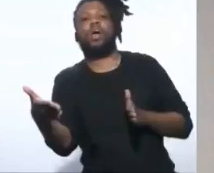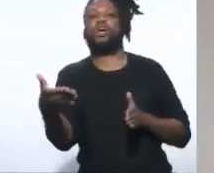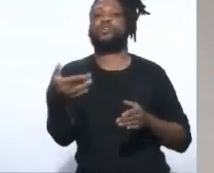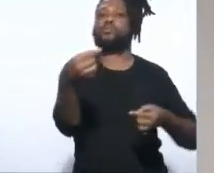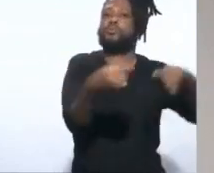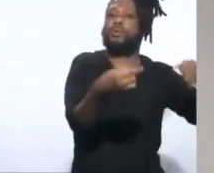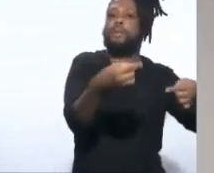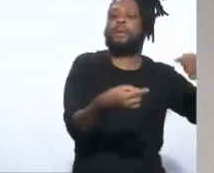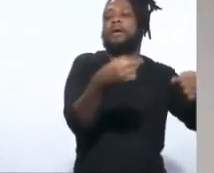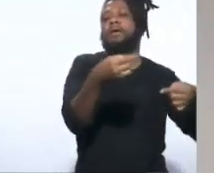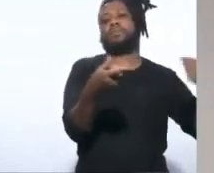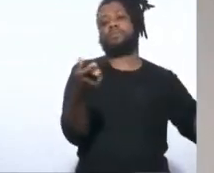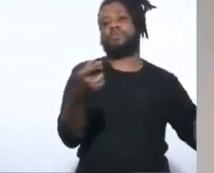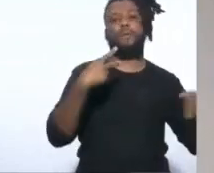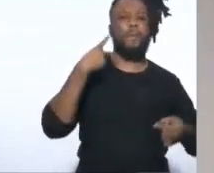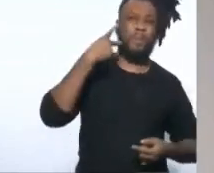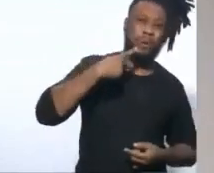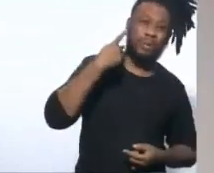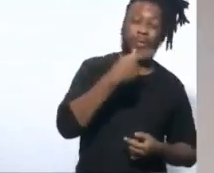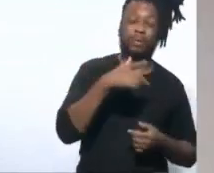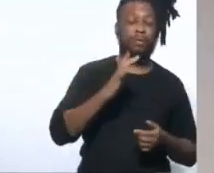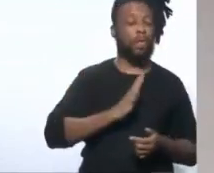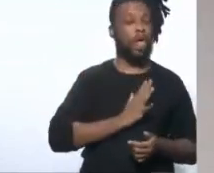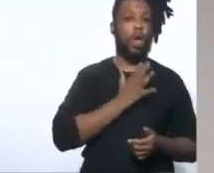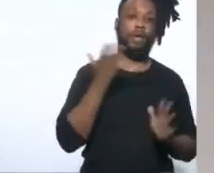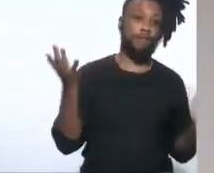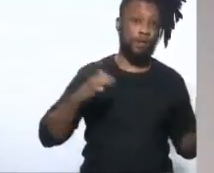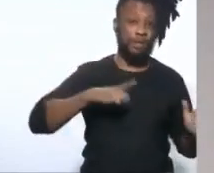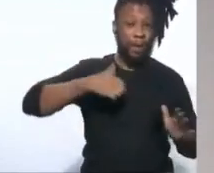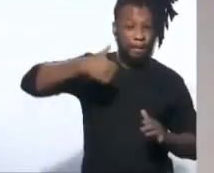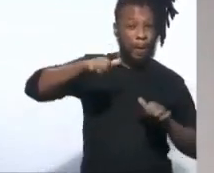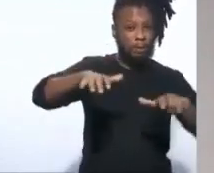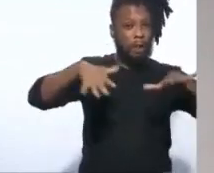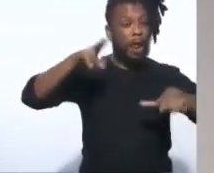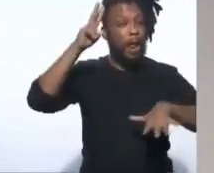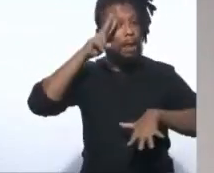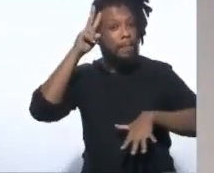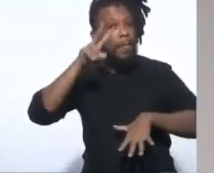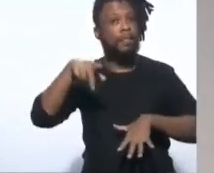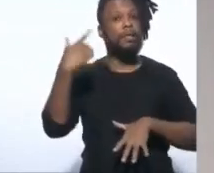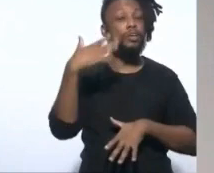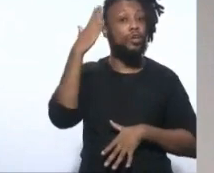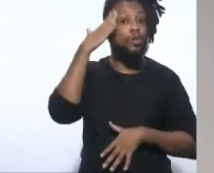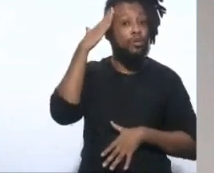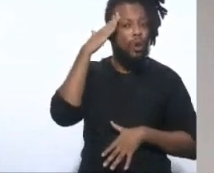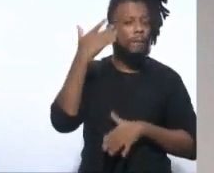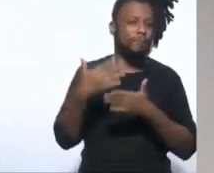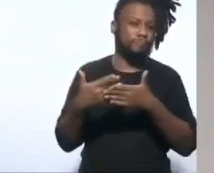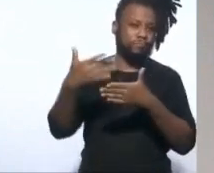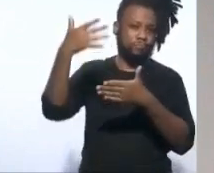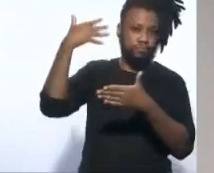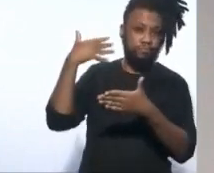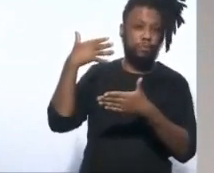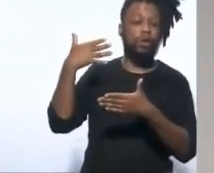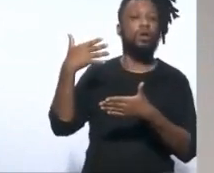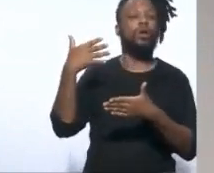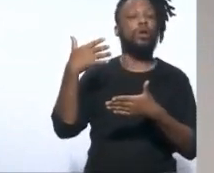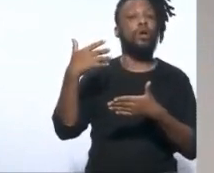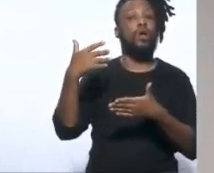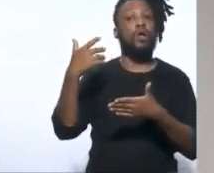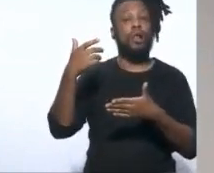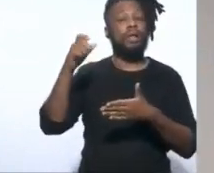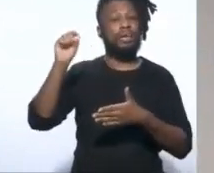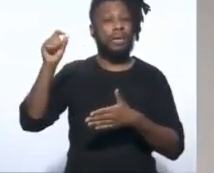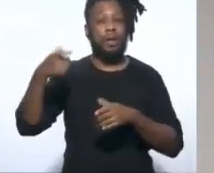isso é alucinado. Eu tenho desde aqui do primeiro dia da Assembleia lembrado que a gente soube recentemente que durante o mandato passado